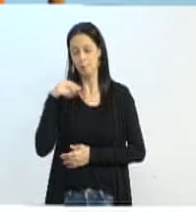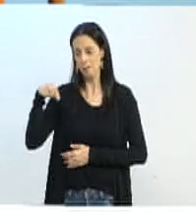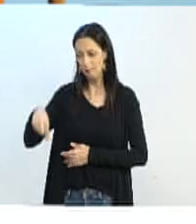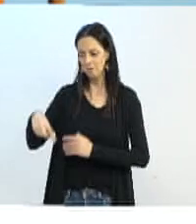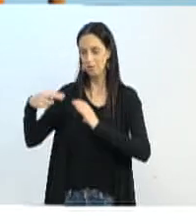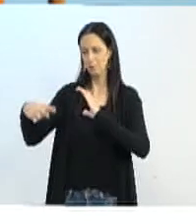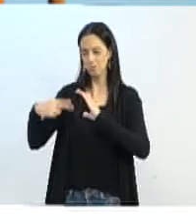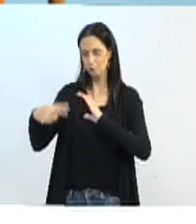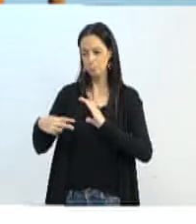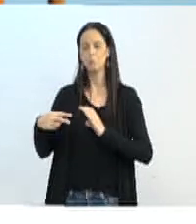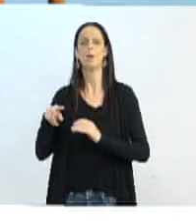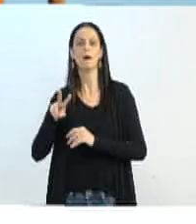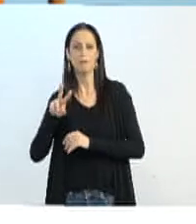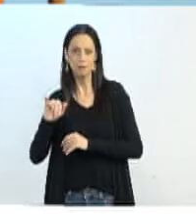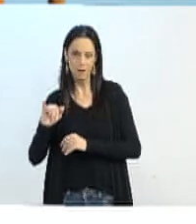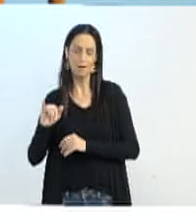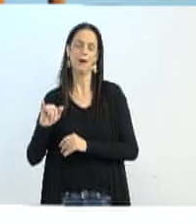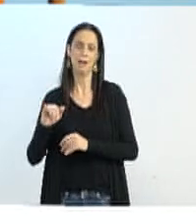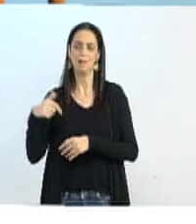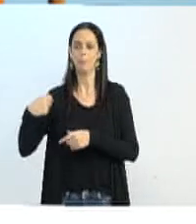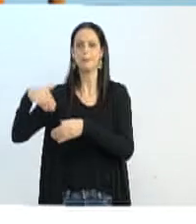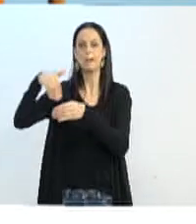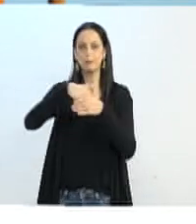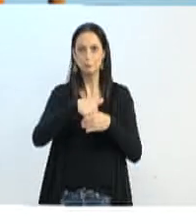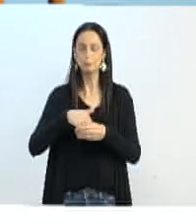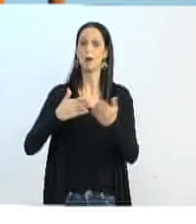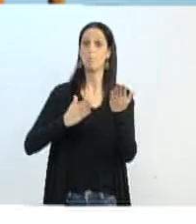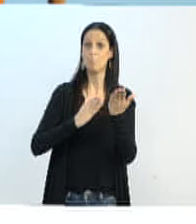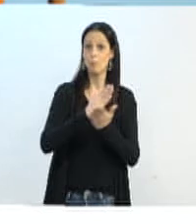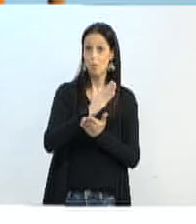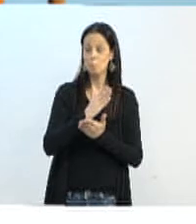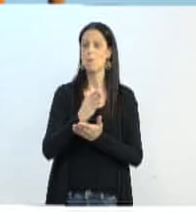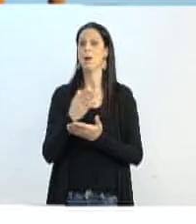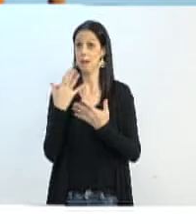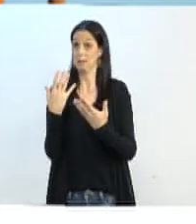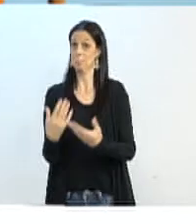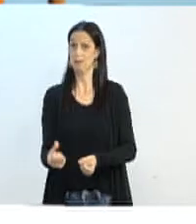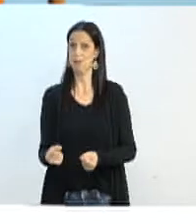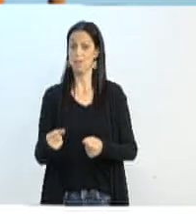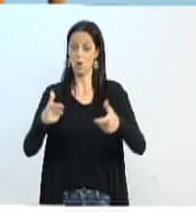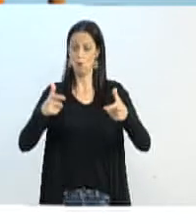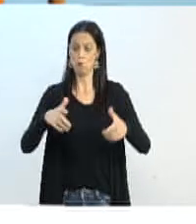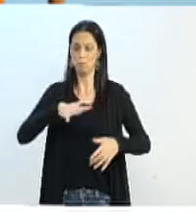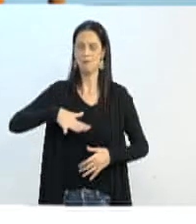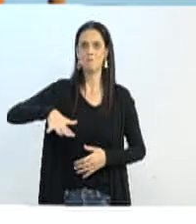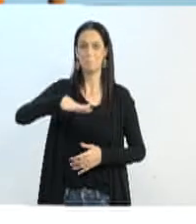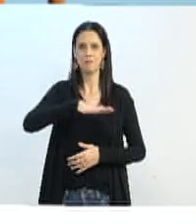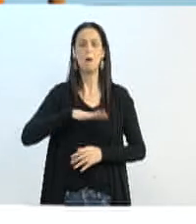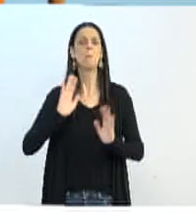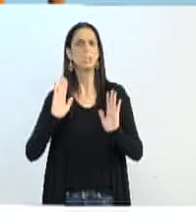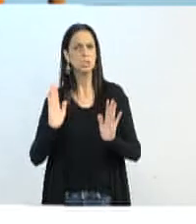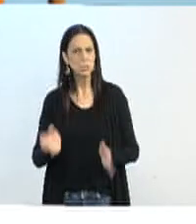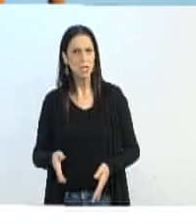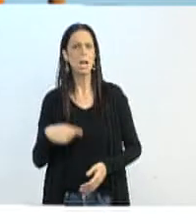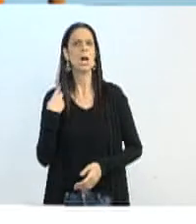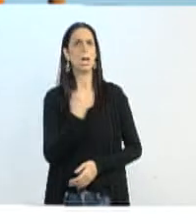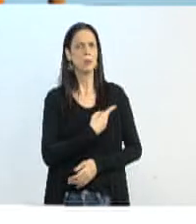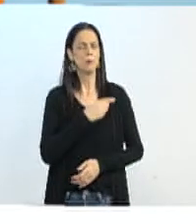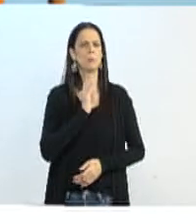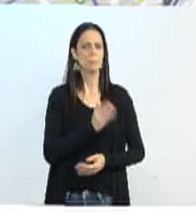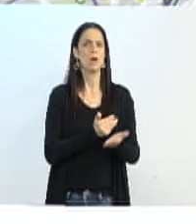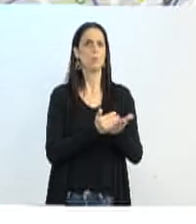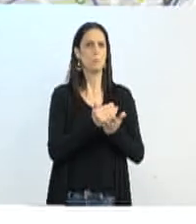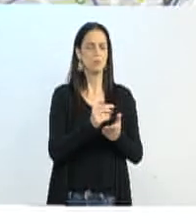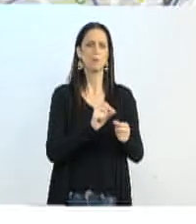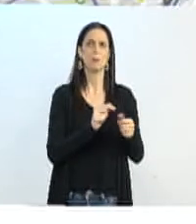Senhores para fazer a aprovação e a legalização desses espaços. Mas já estamos trabalhando em ações para que depois a gente oficialize isso